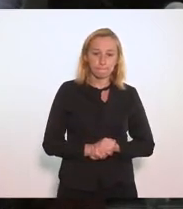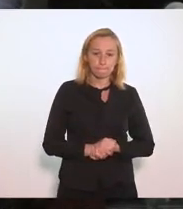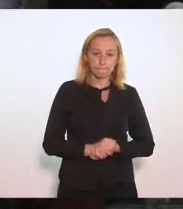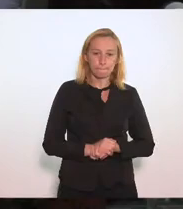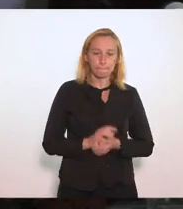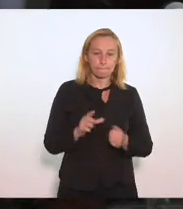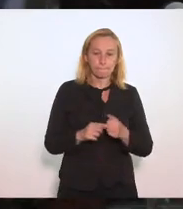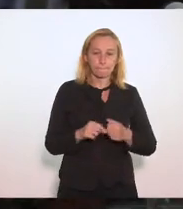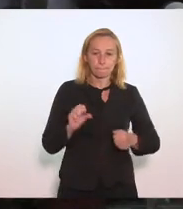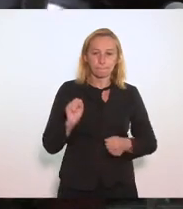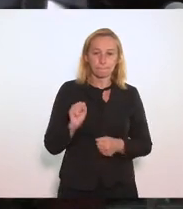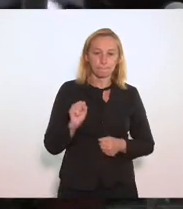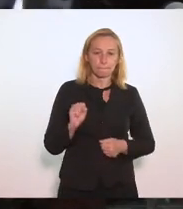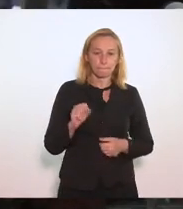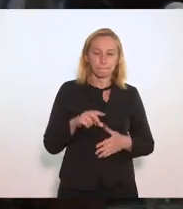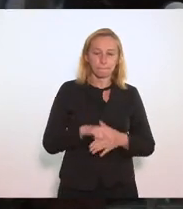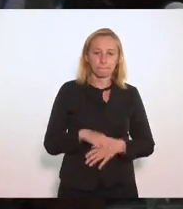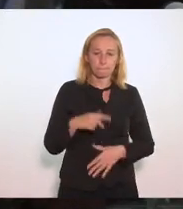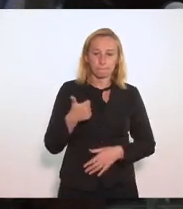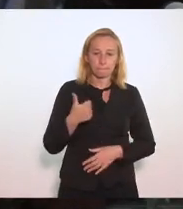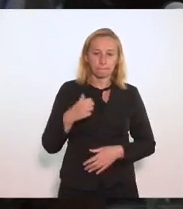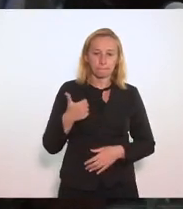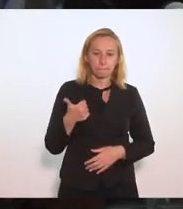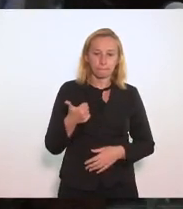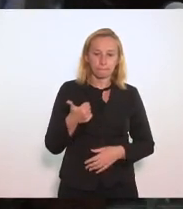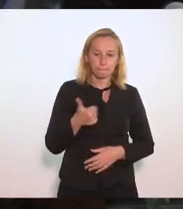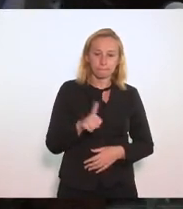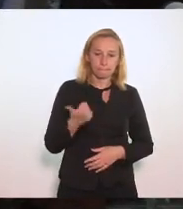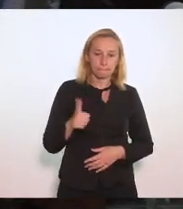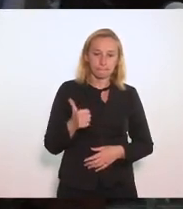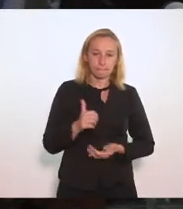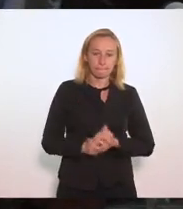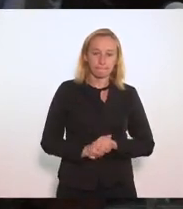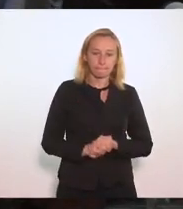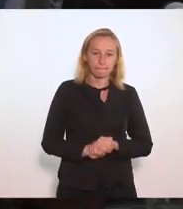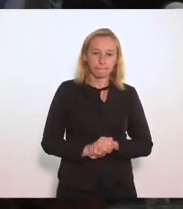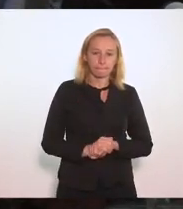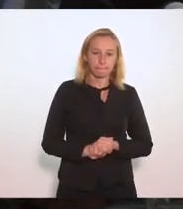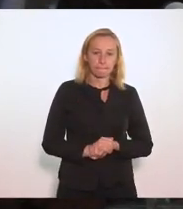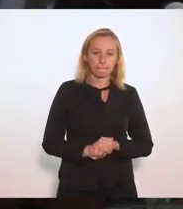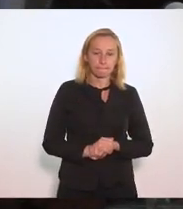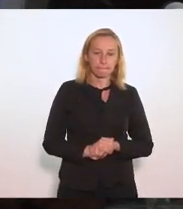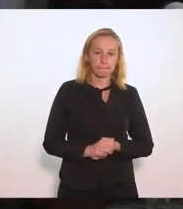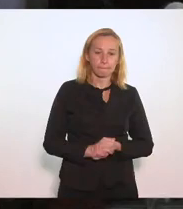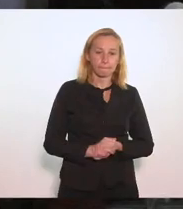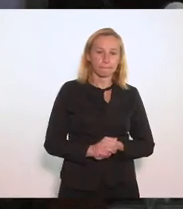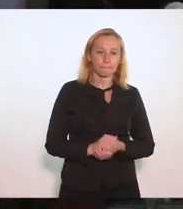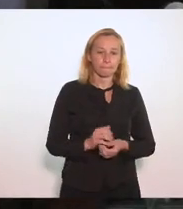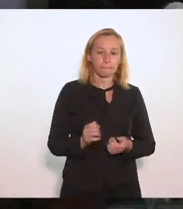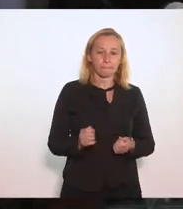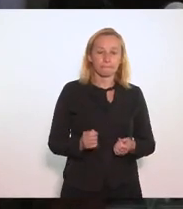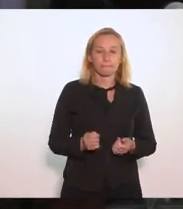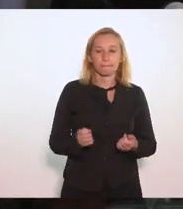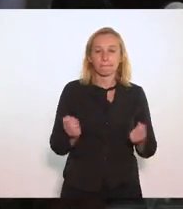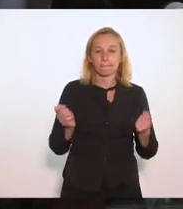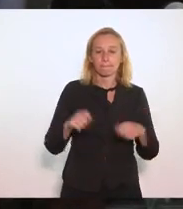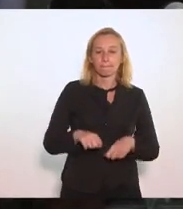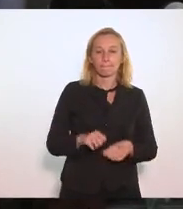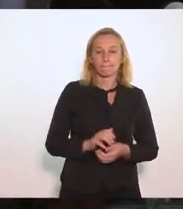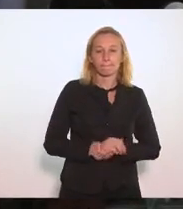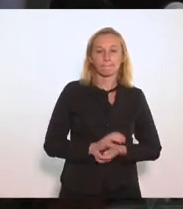Artigo 8º Inciso 11º Promoção de capacitação de servidores Dos órgãos de segurança pública Cerca do enfrentamento dos crimes